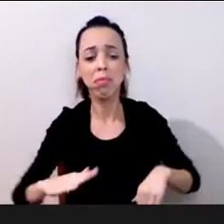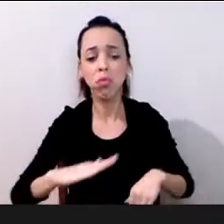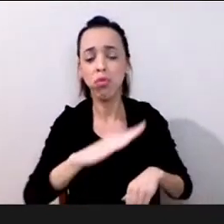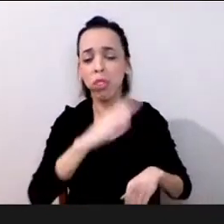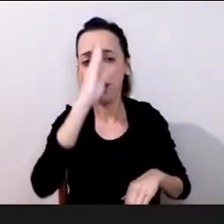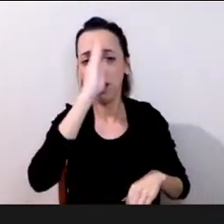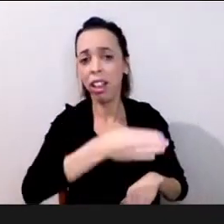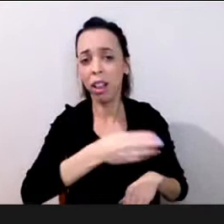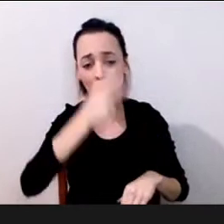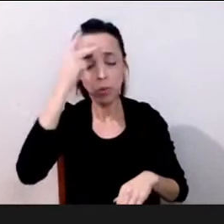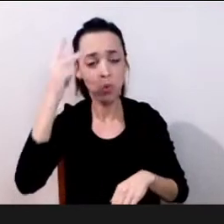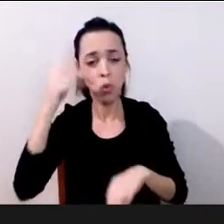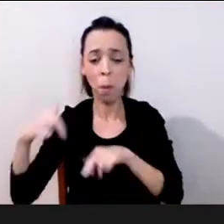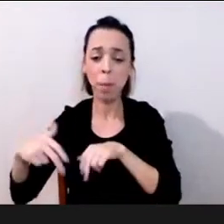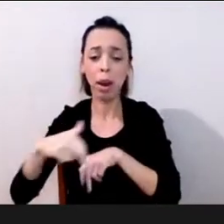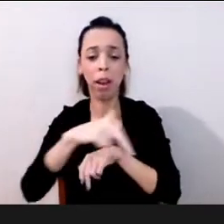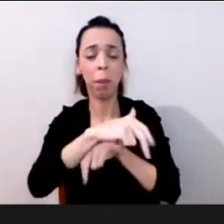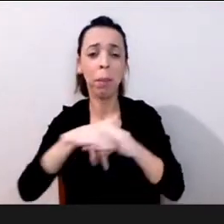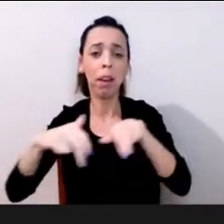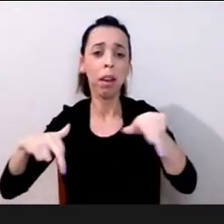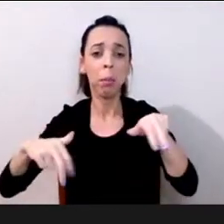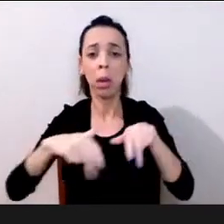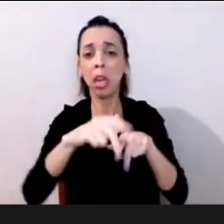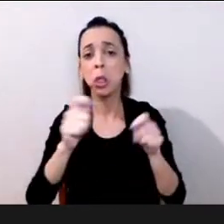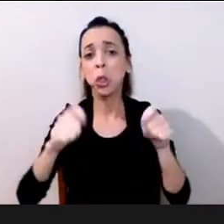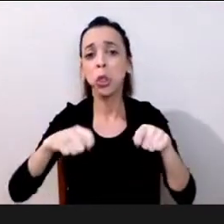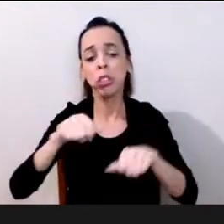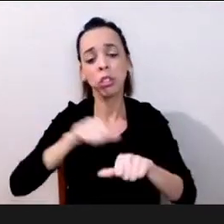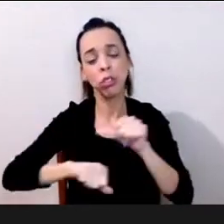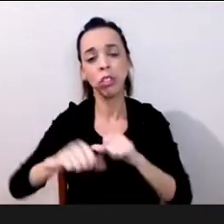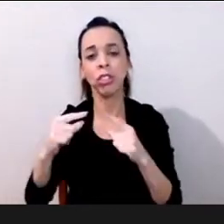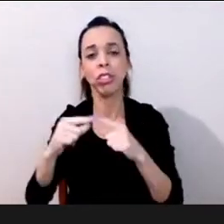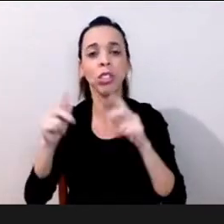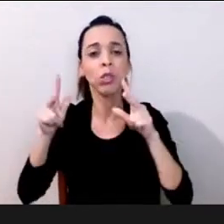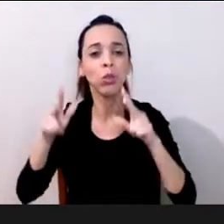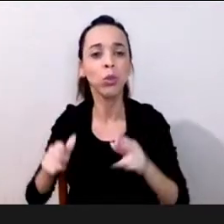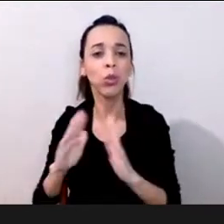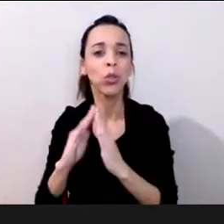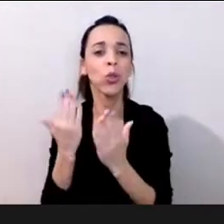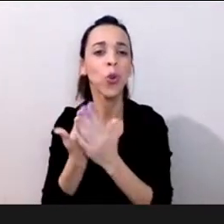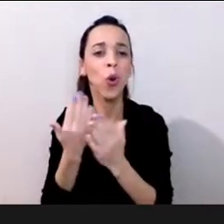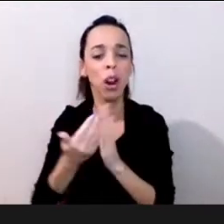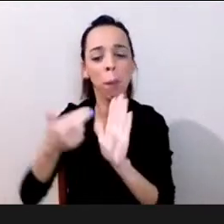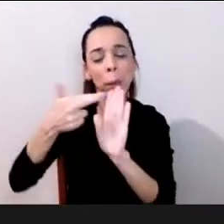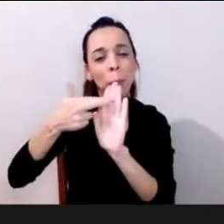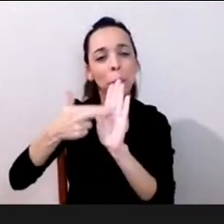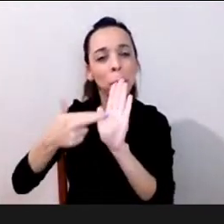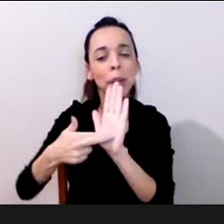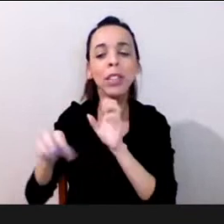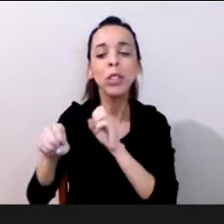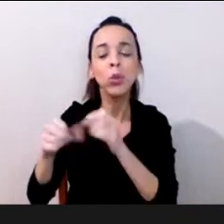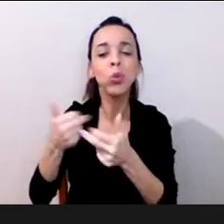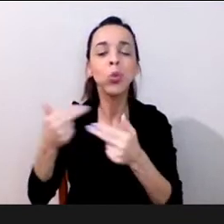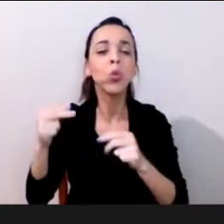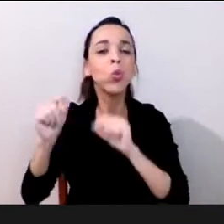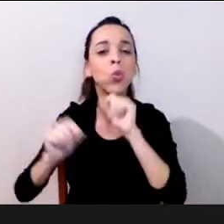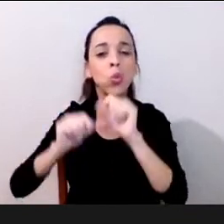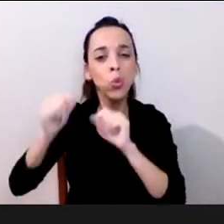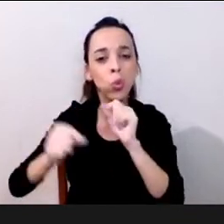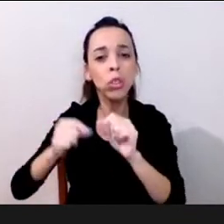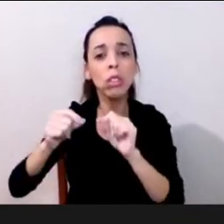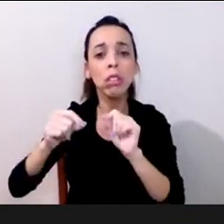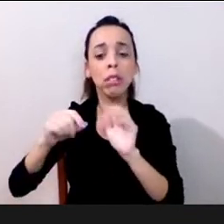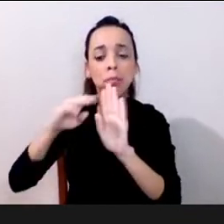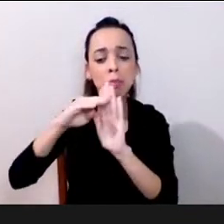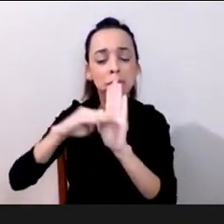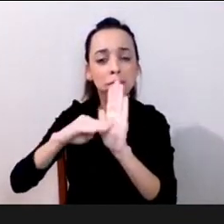e só para terminar isso parte daquela questão que nós estávamos a falar aqui que é da necessidade de nós respeitarmos